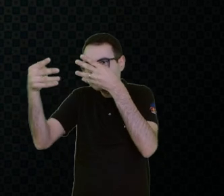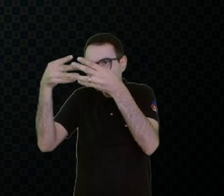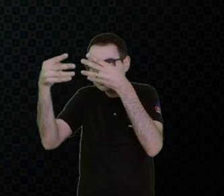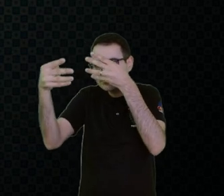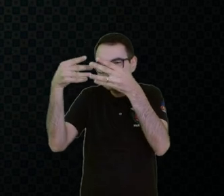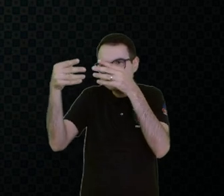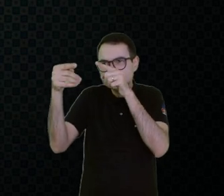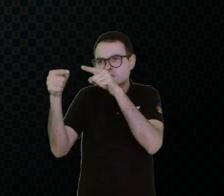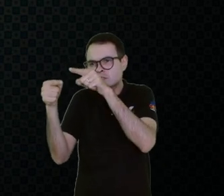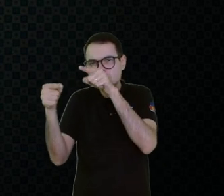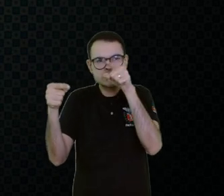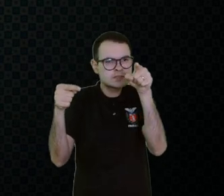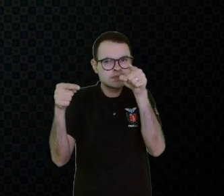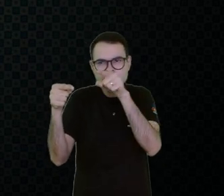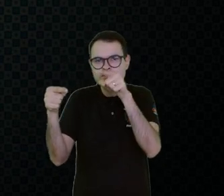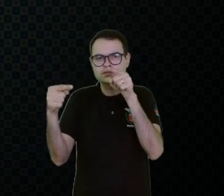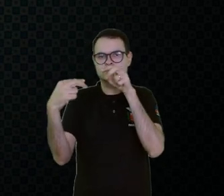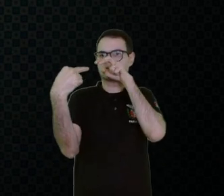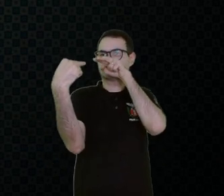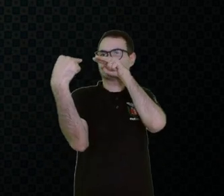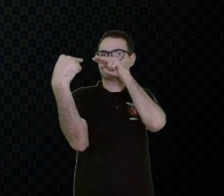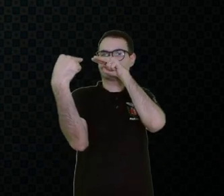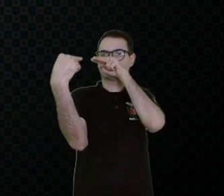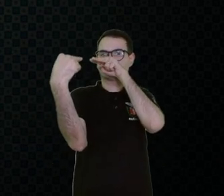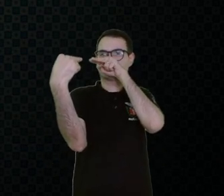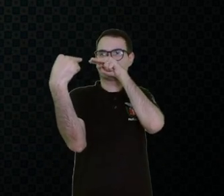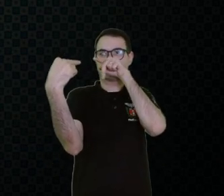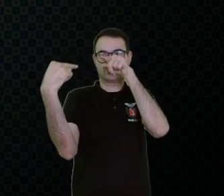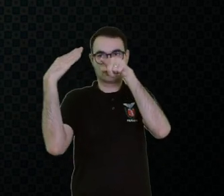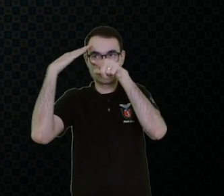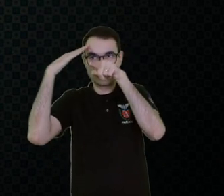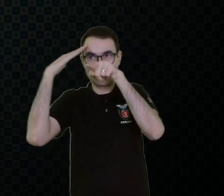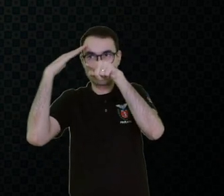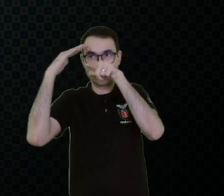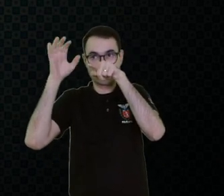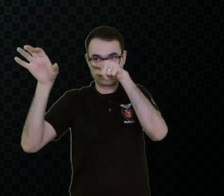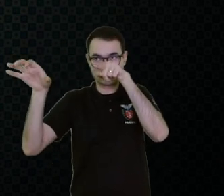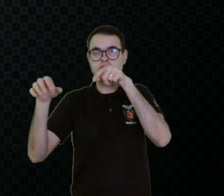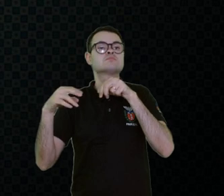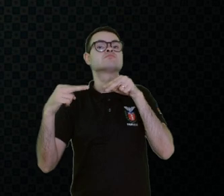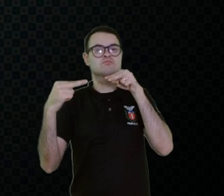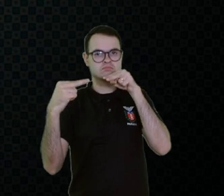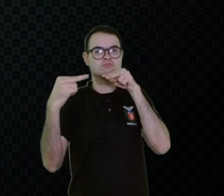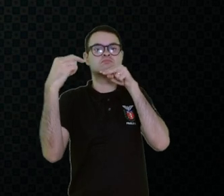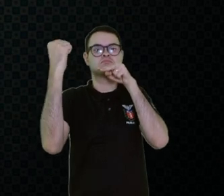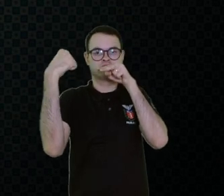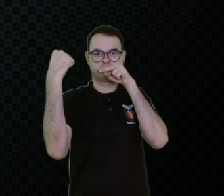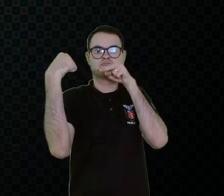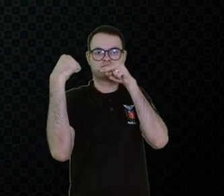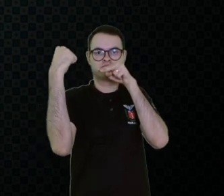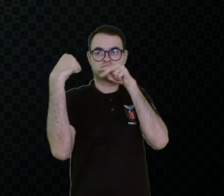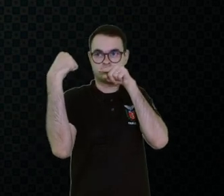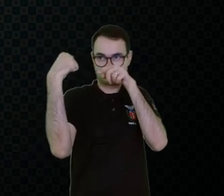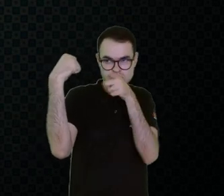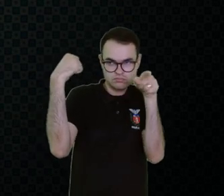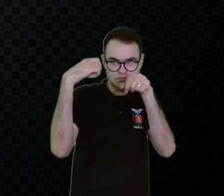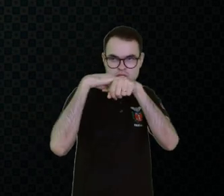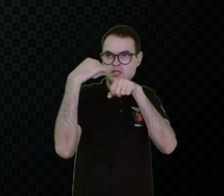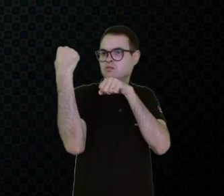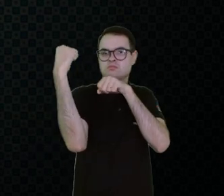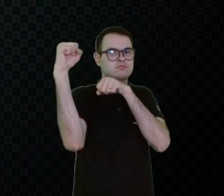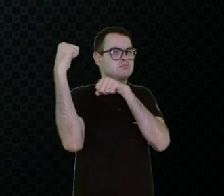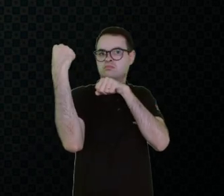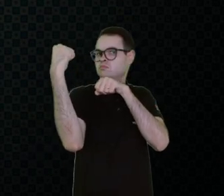consegue ter certeza. se foi aquilo, ah, você entendeu assim? Sim. Você quis dizer que quer ir ao banheiro? Não.